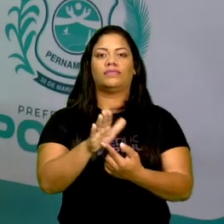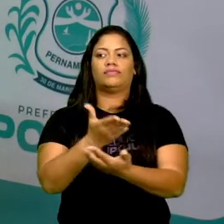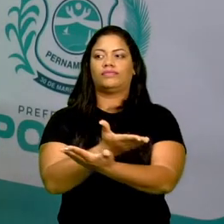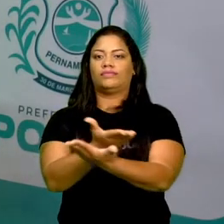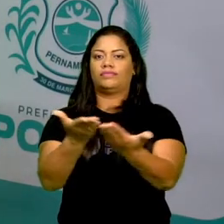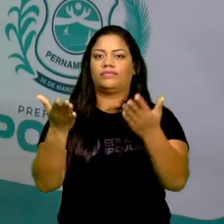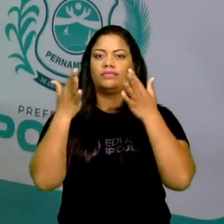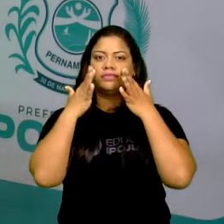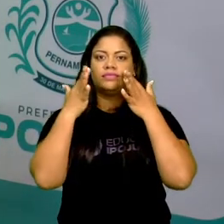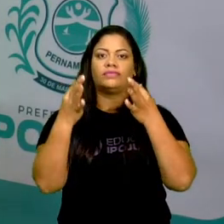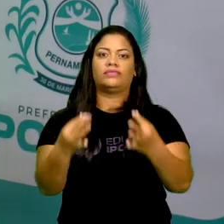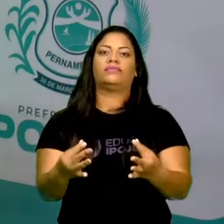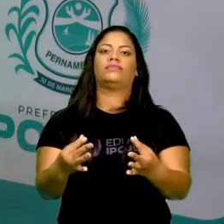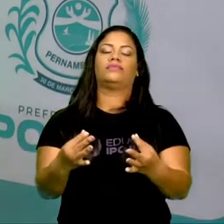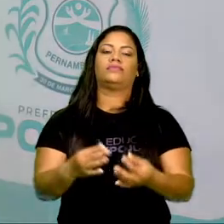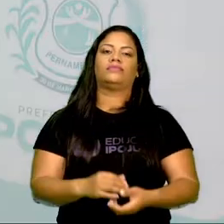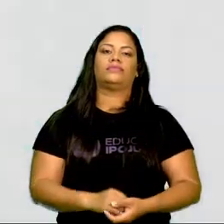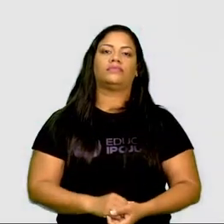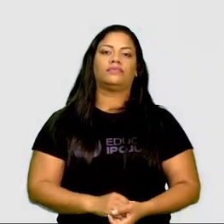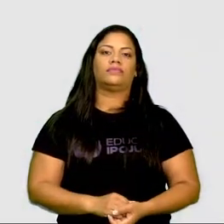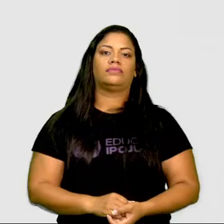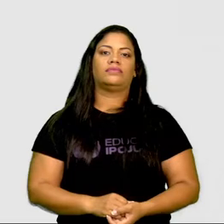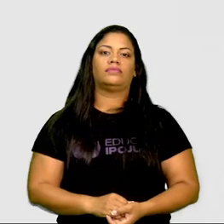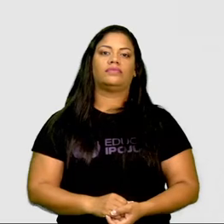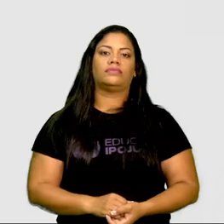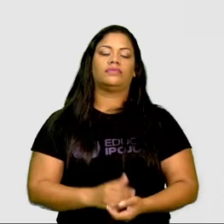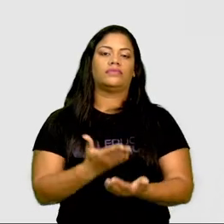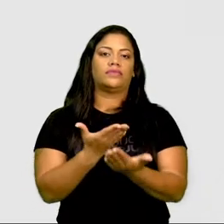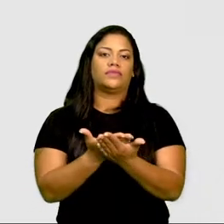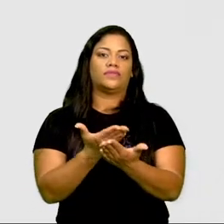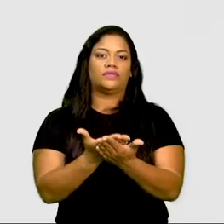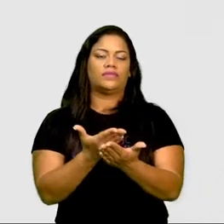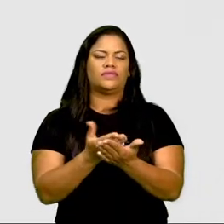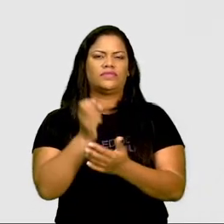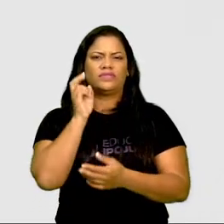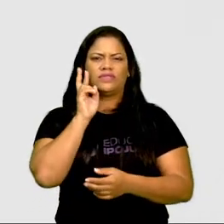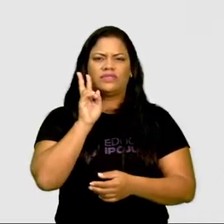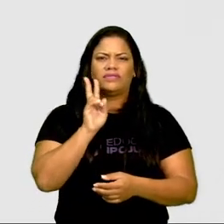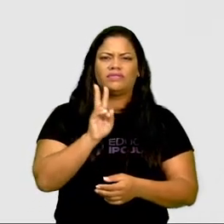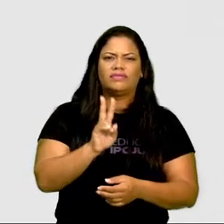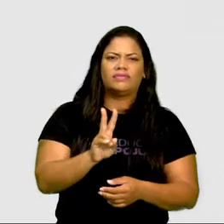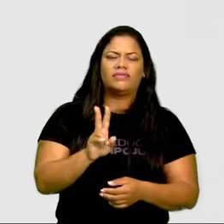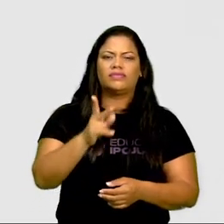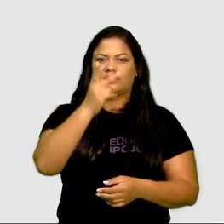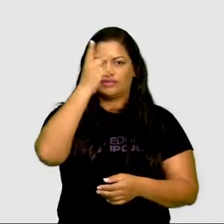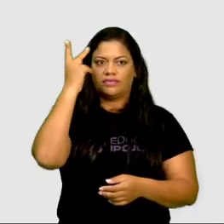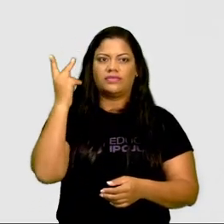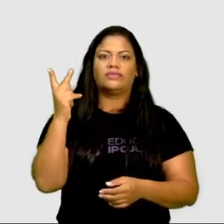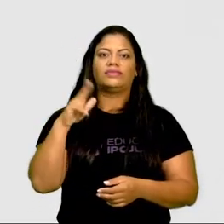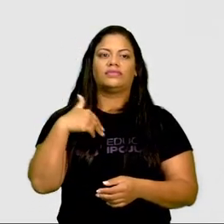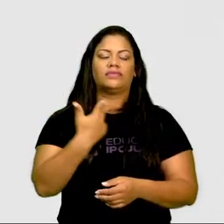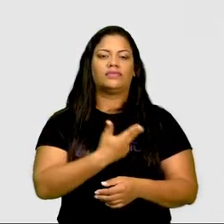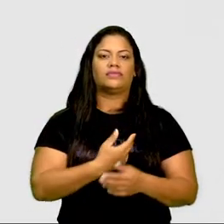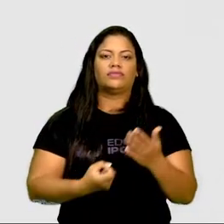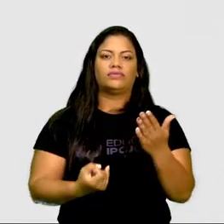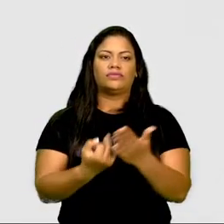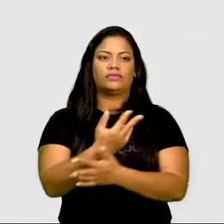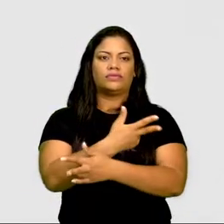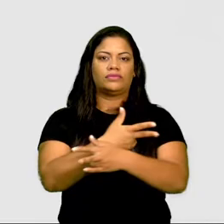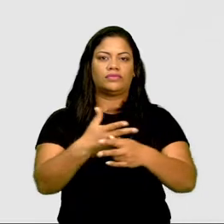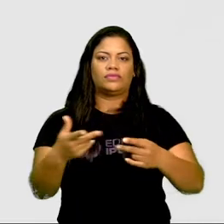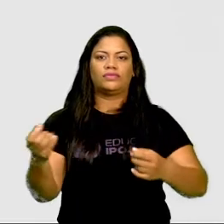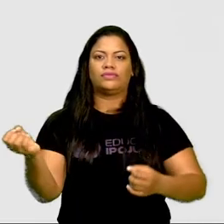prestem atenção. Na última aula, através de pesquisa de vocês, descobrimos várias coisas novas.